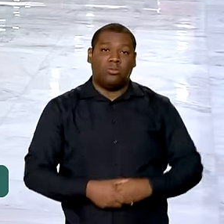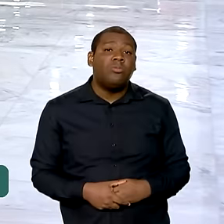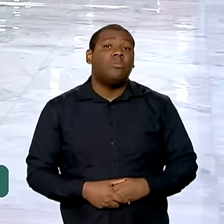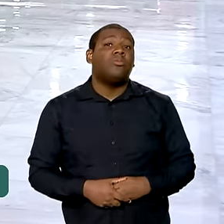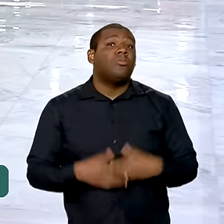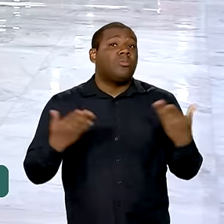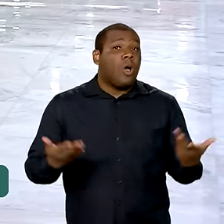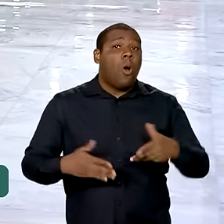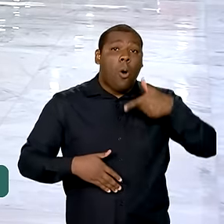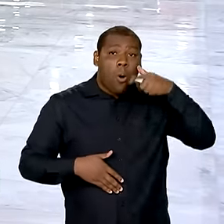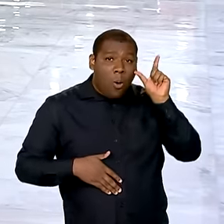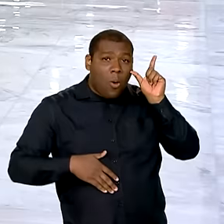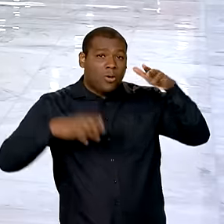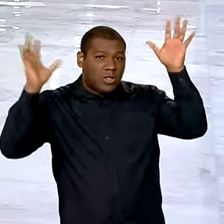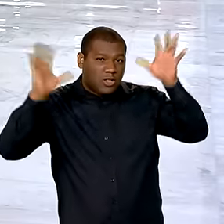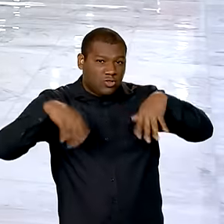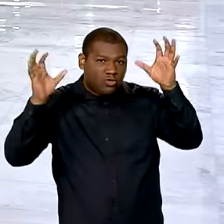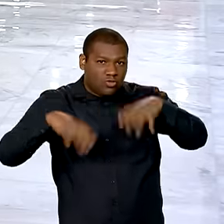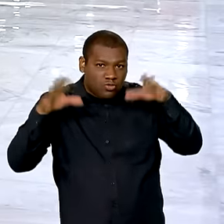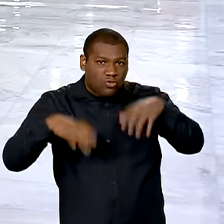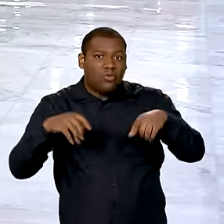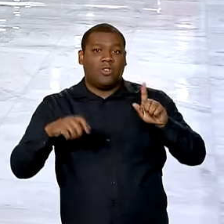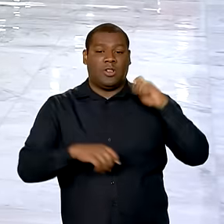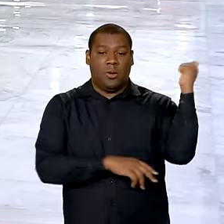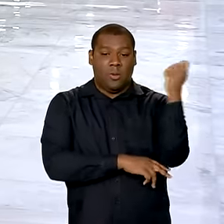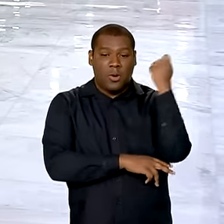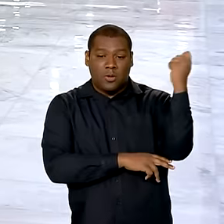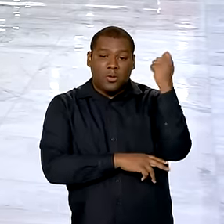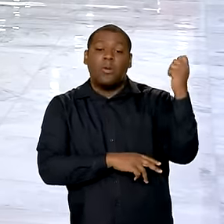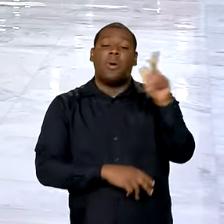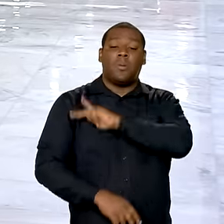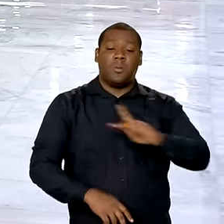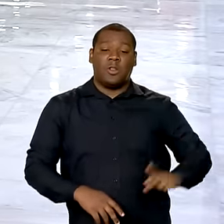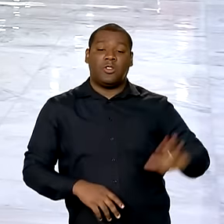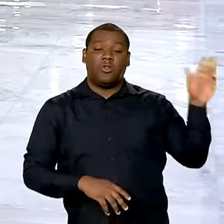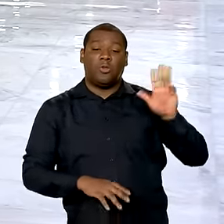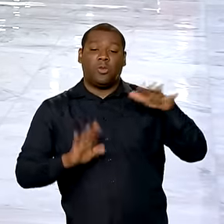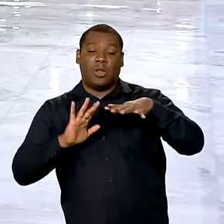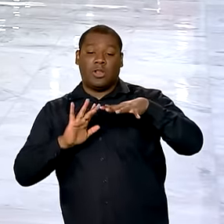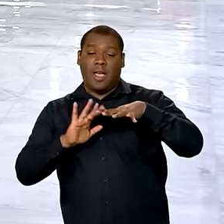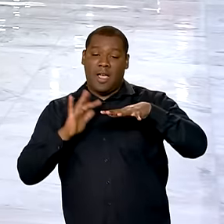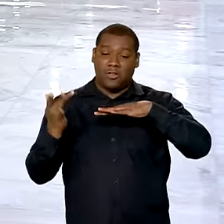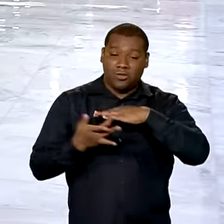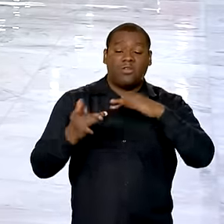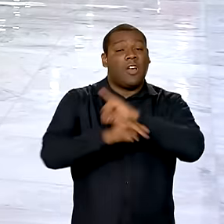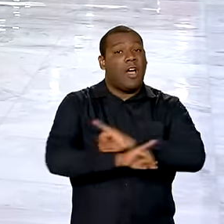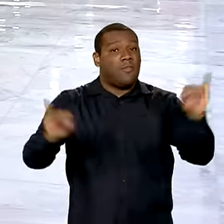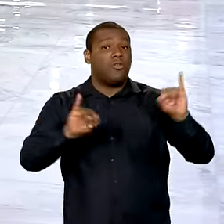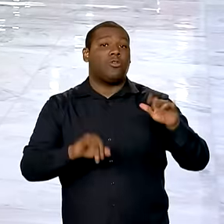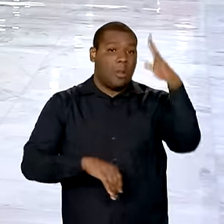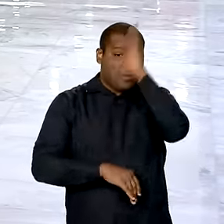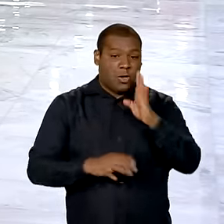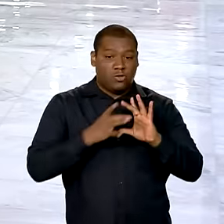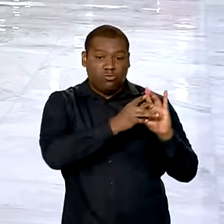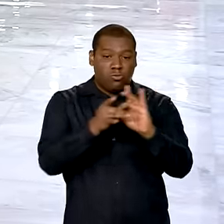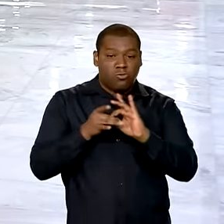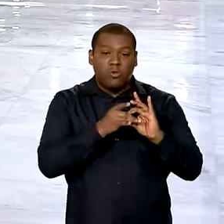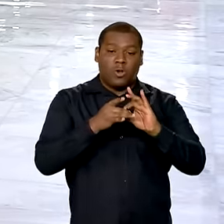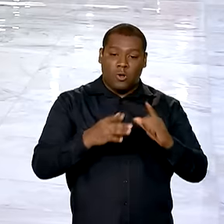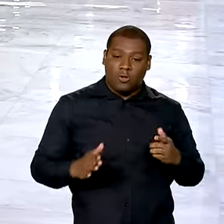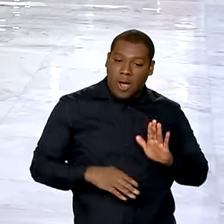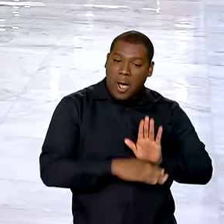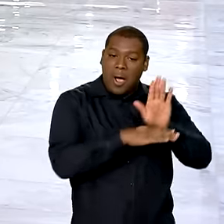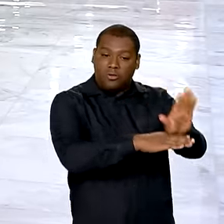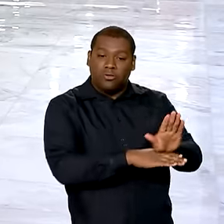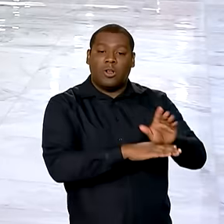país, ontem, pelas redes sociais, o presidente afirmou que o Brasil segue unido pelo Rio Grande do Sul e disse que o governo federal